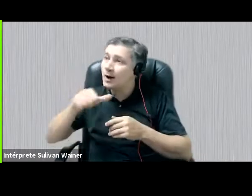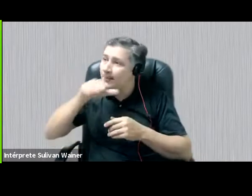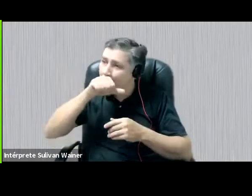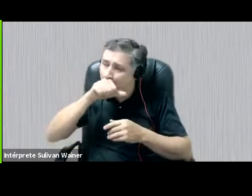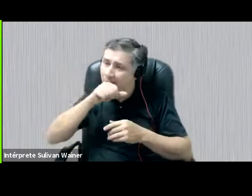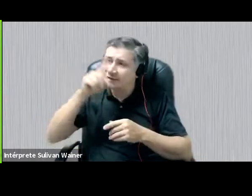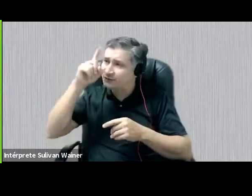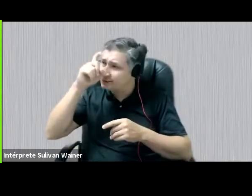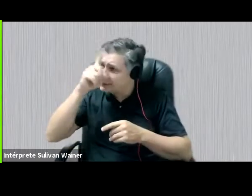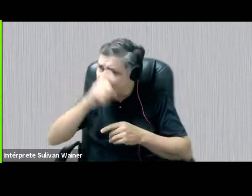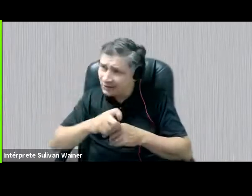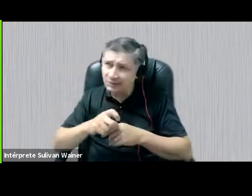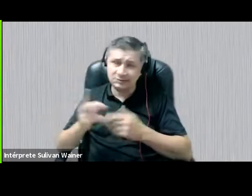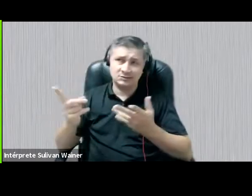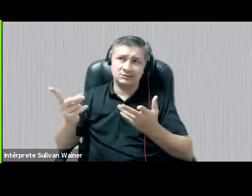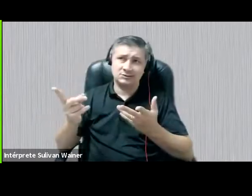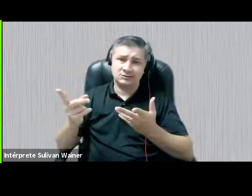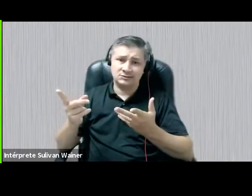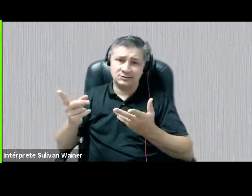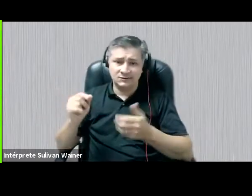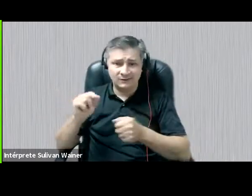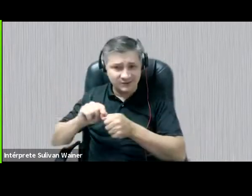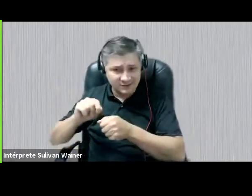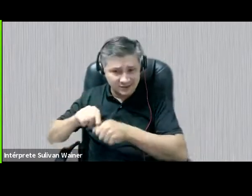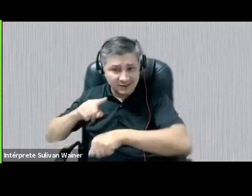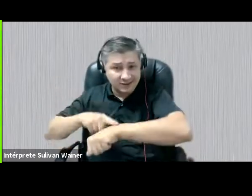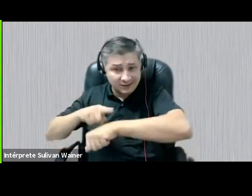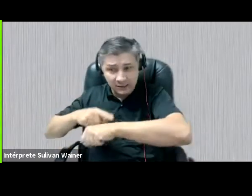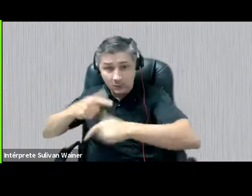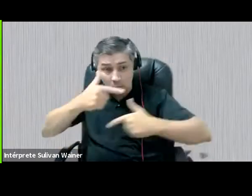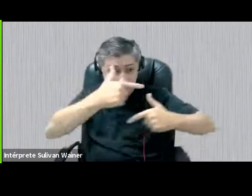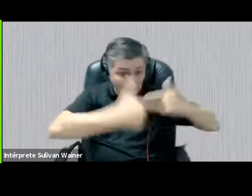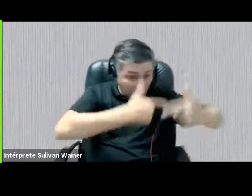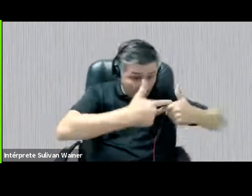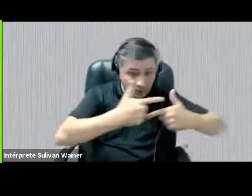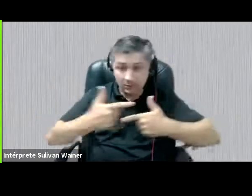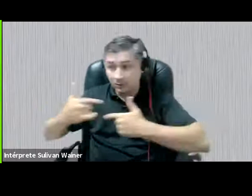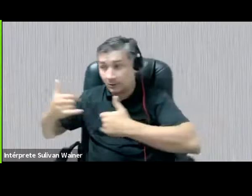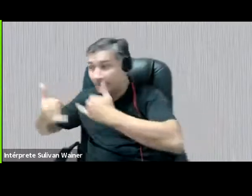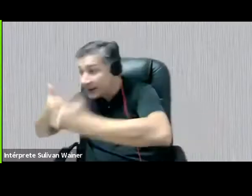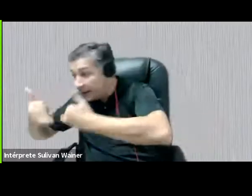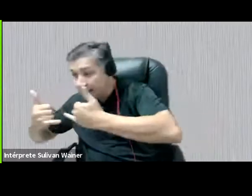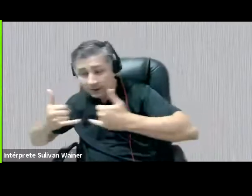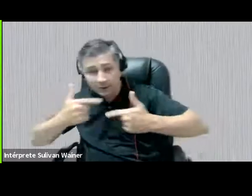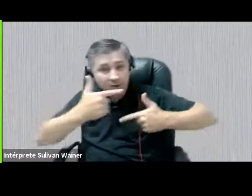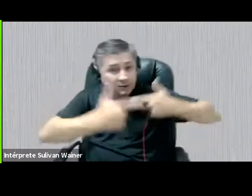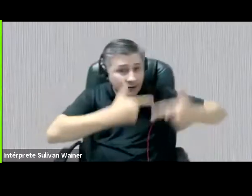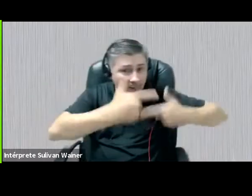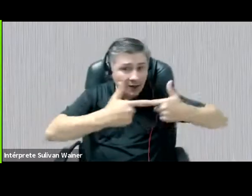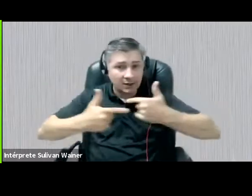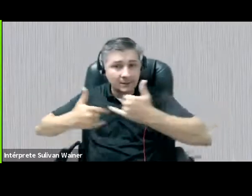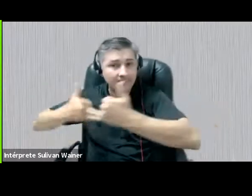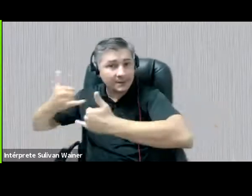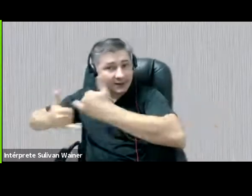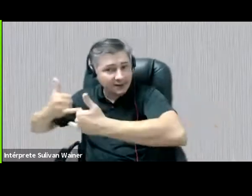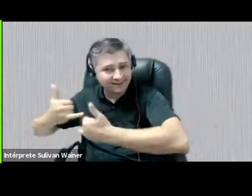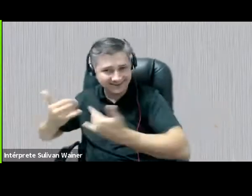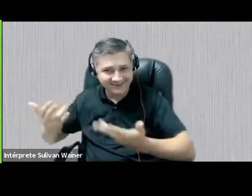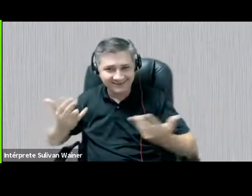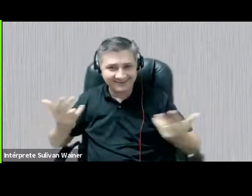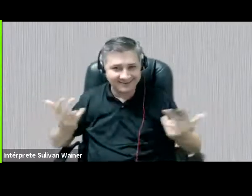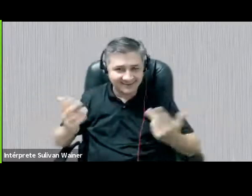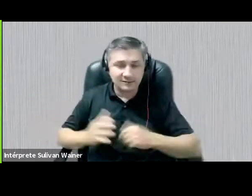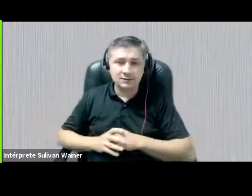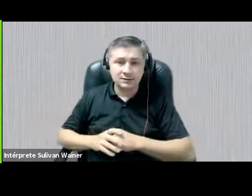da dificuldade simbolicamente marcar esses tempos de trabalho, de brincadeira nesse fazer doméstico, né? E esses lugares